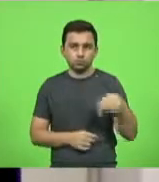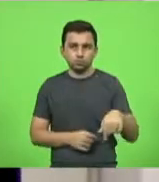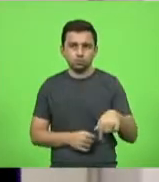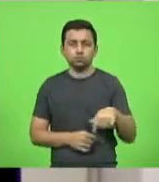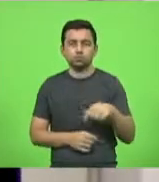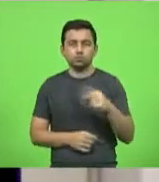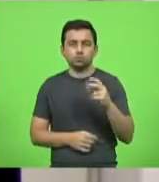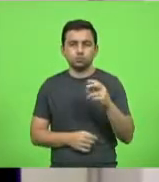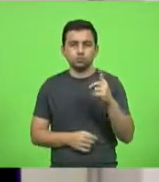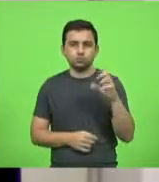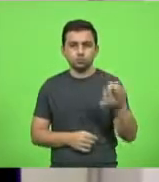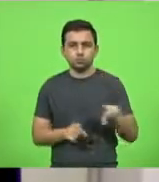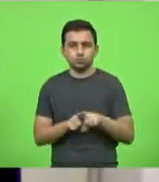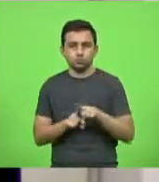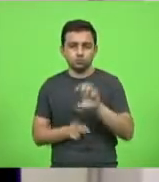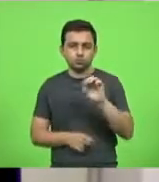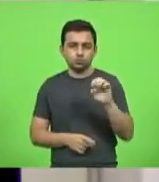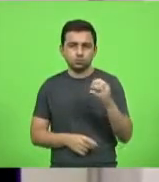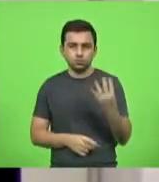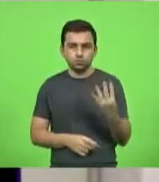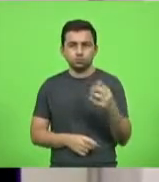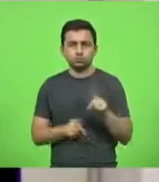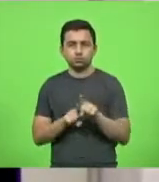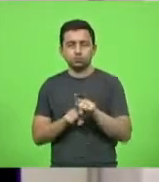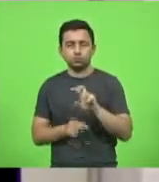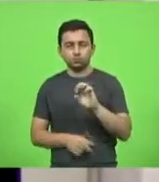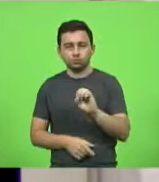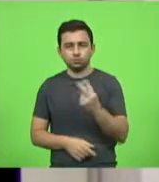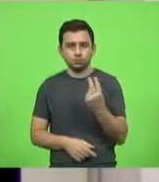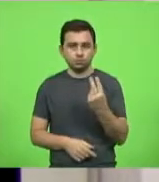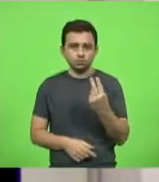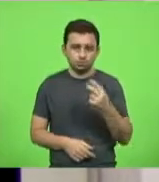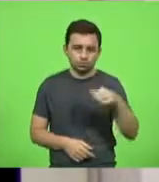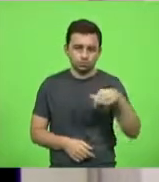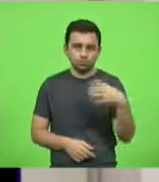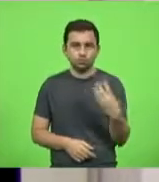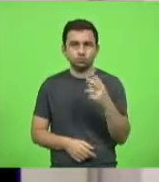004 e 0274 de 2020.